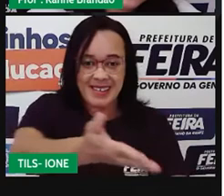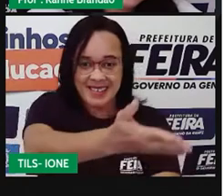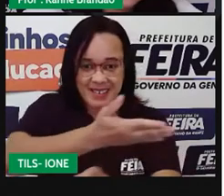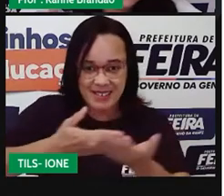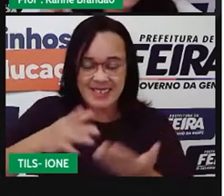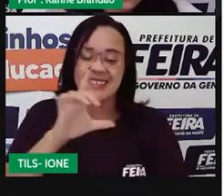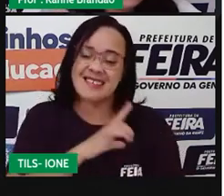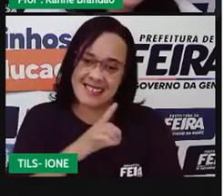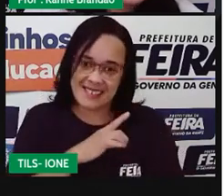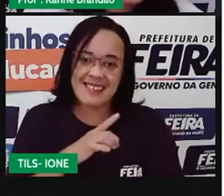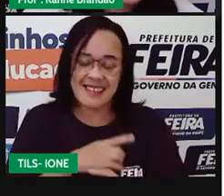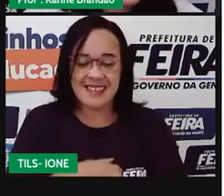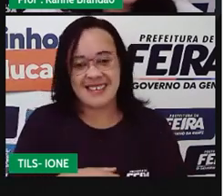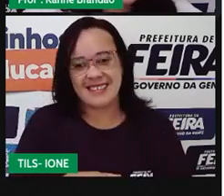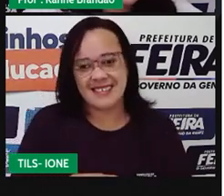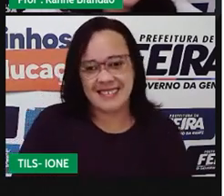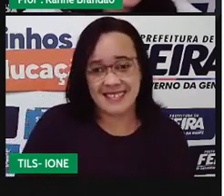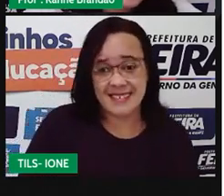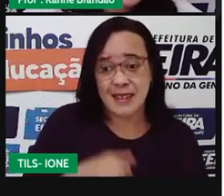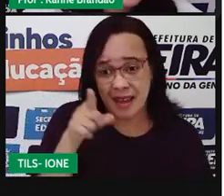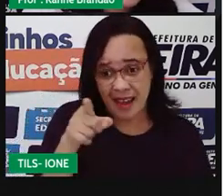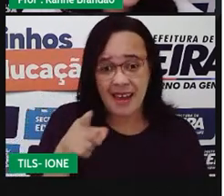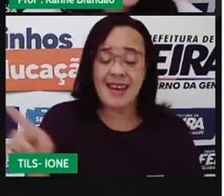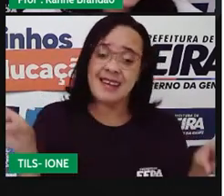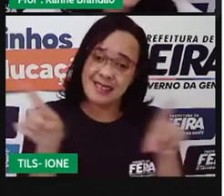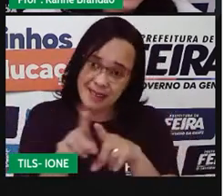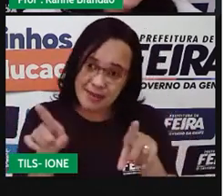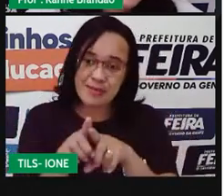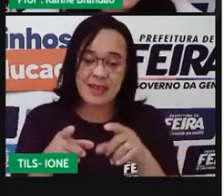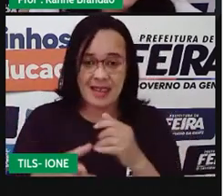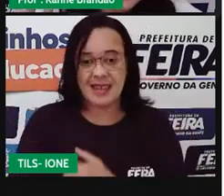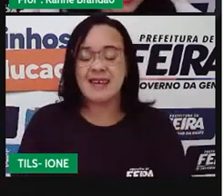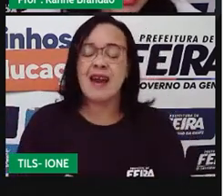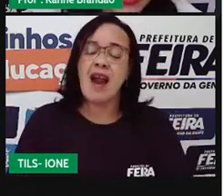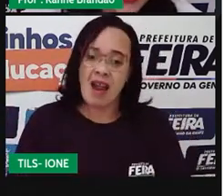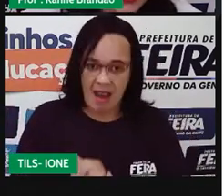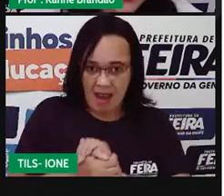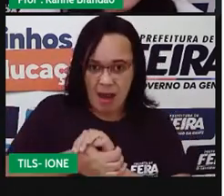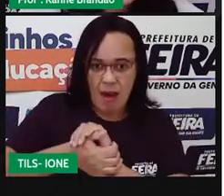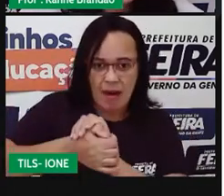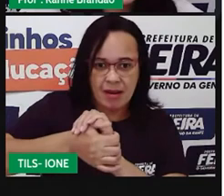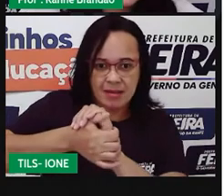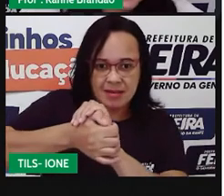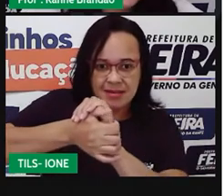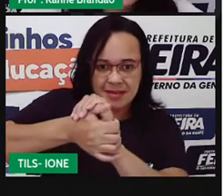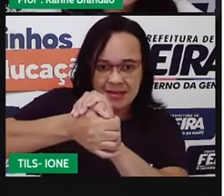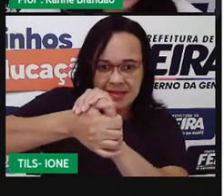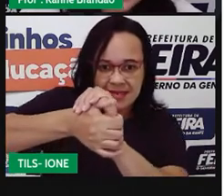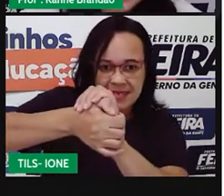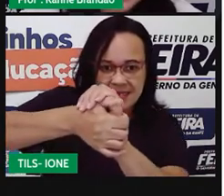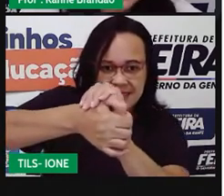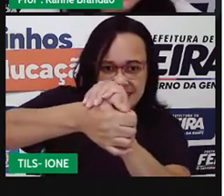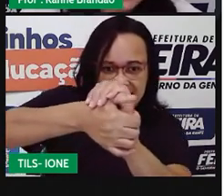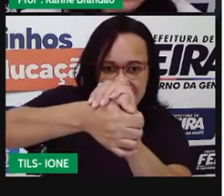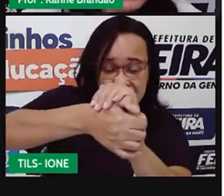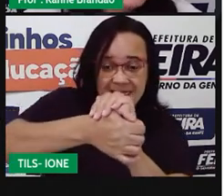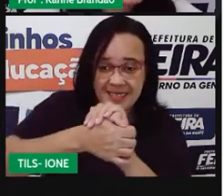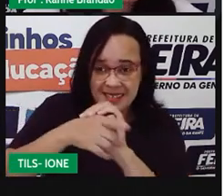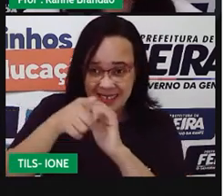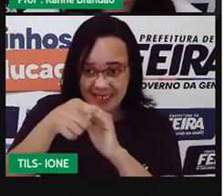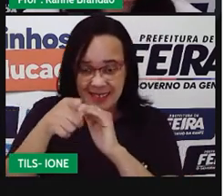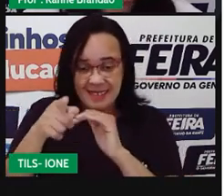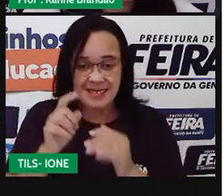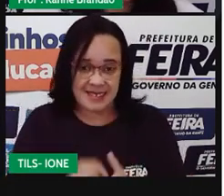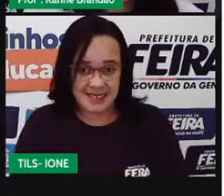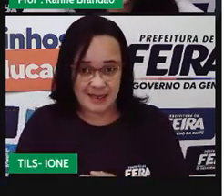pássaro, com essa tartaruga. O que acontece? Ele está tirando insetos, parasitas, que podem